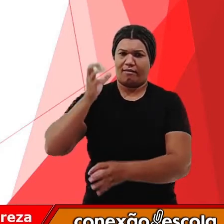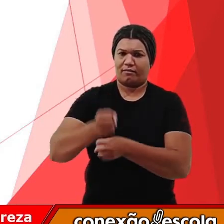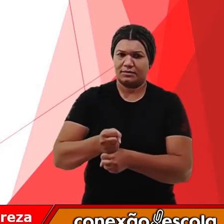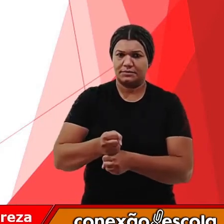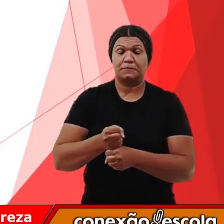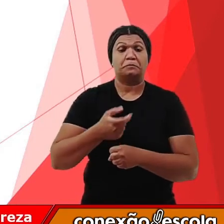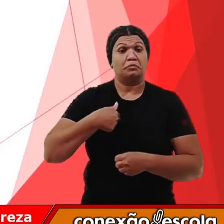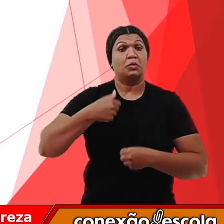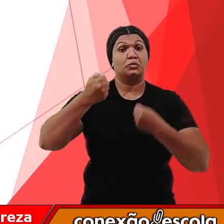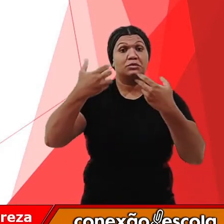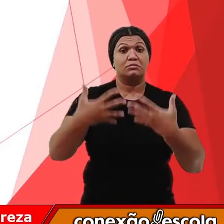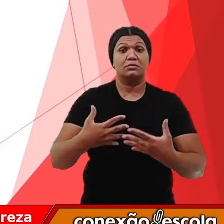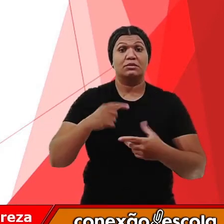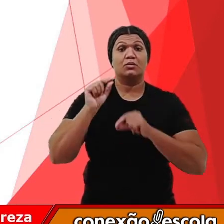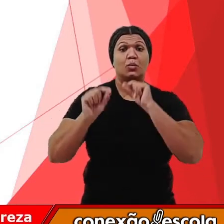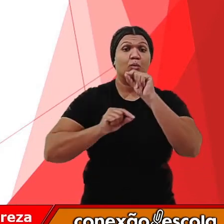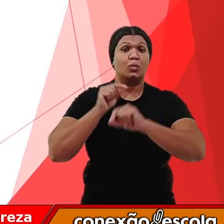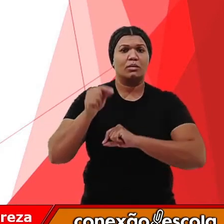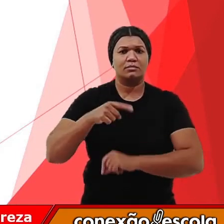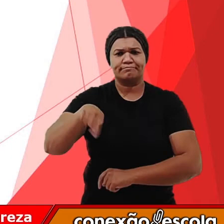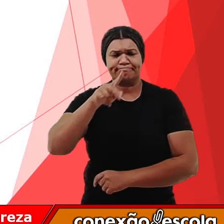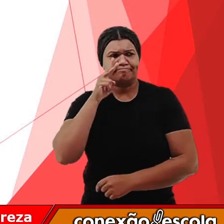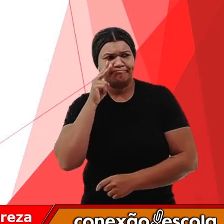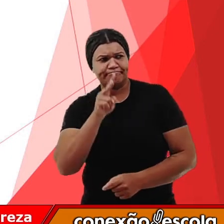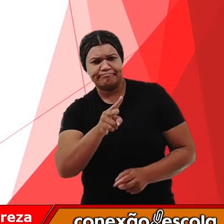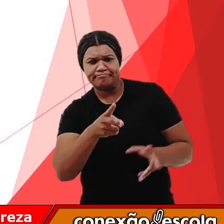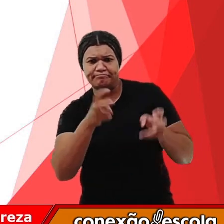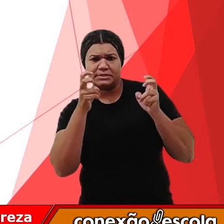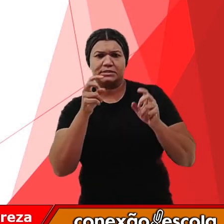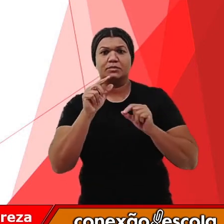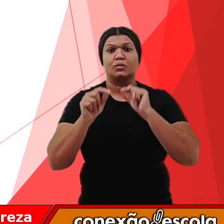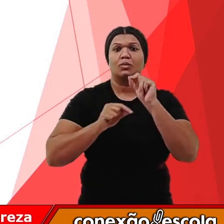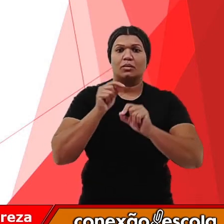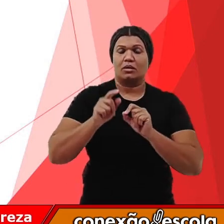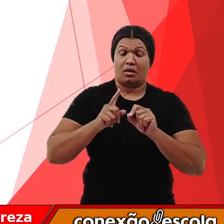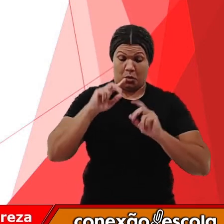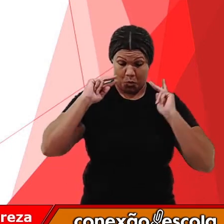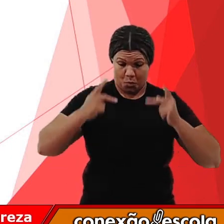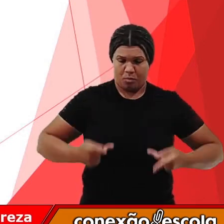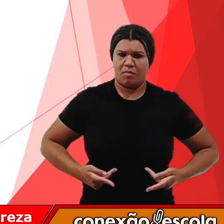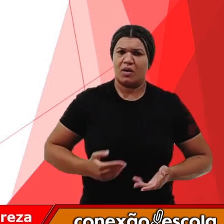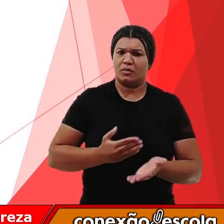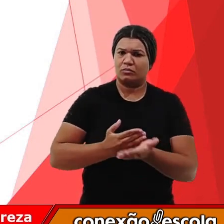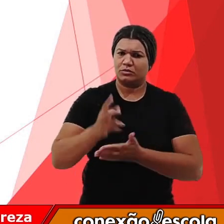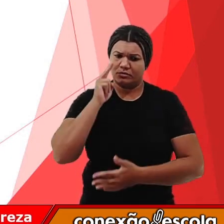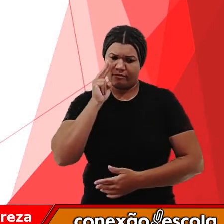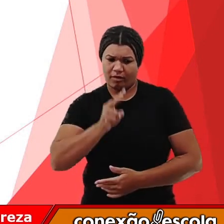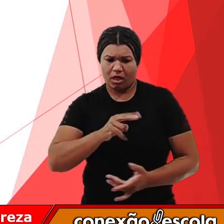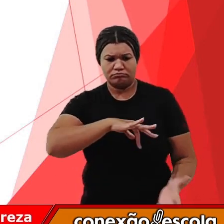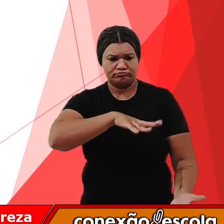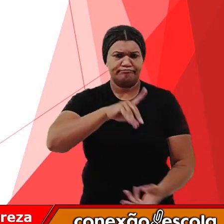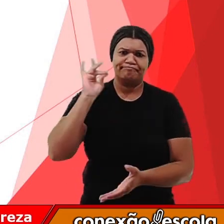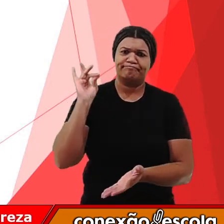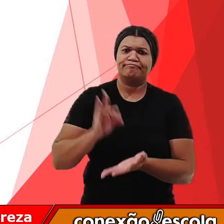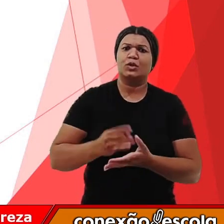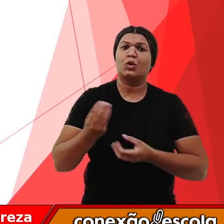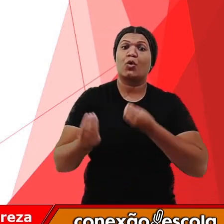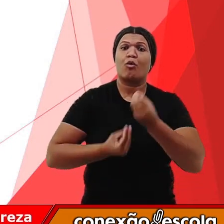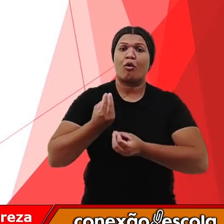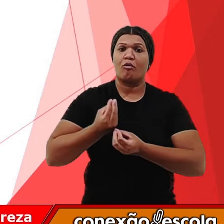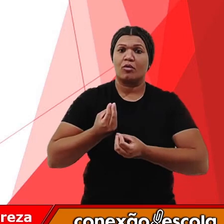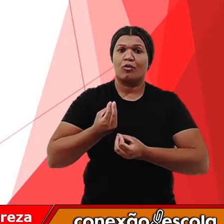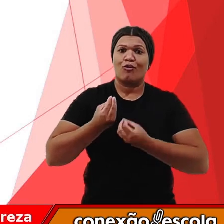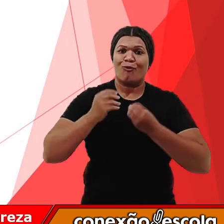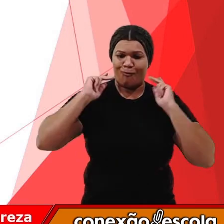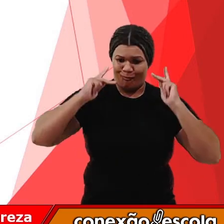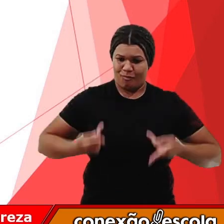conversamos sobre a percepção que o ser humano passou a ter do nosso próprio planeta a partir do momento em que